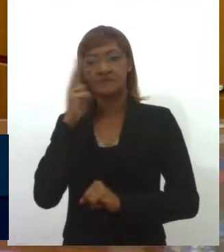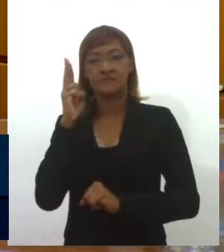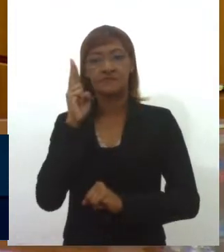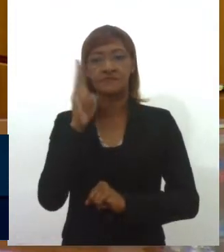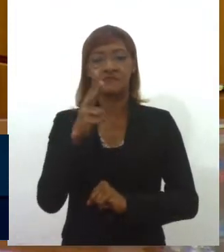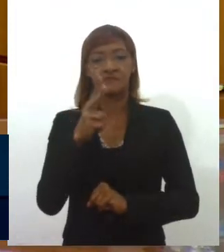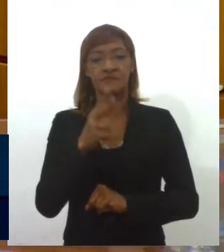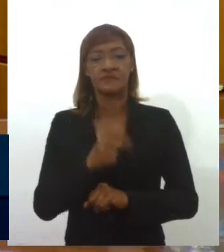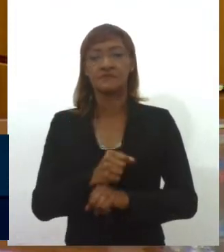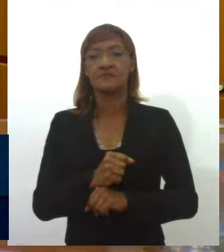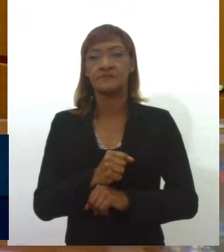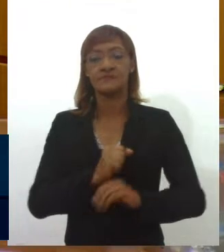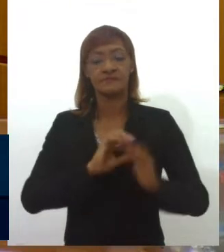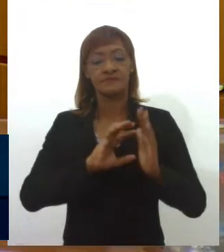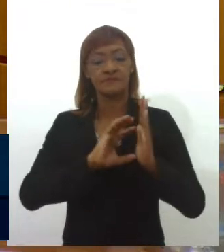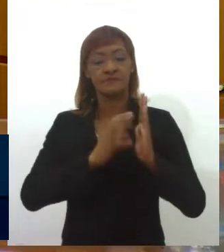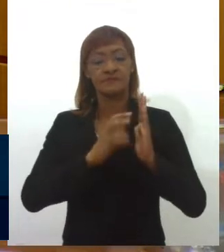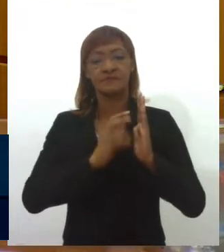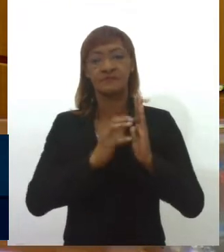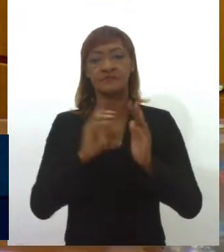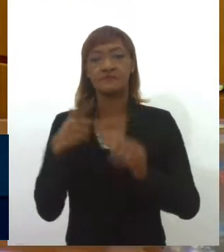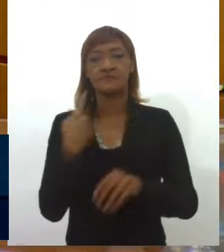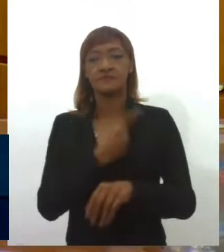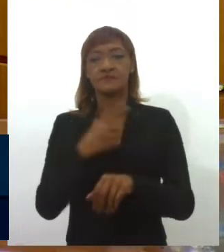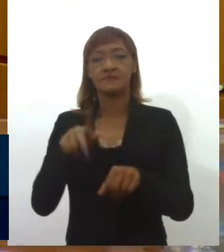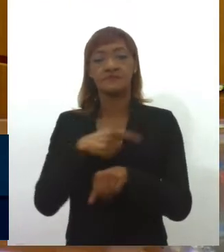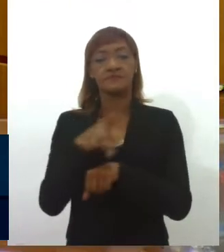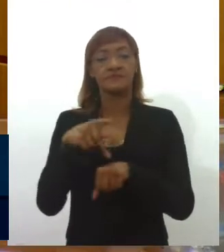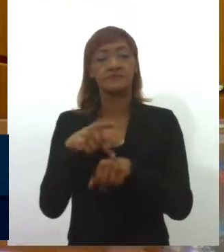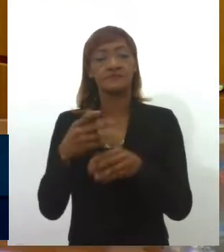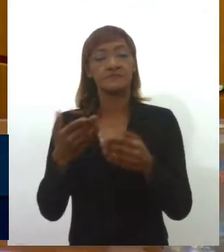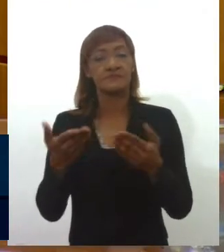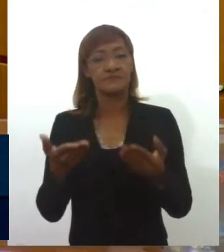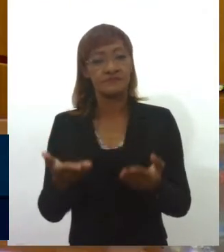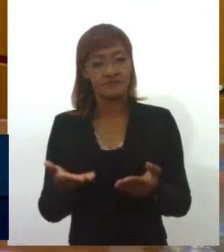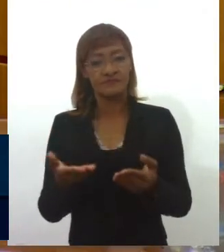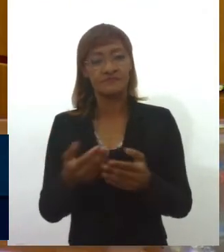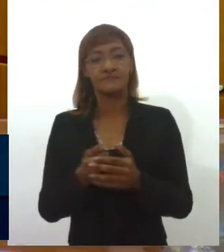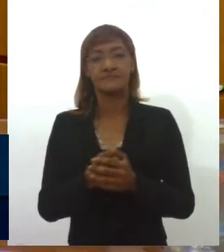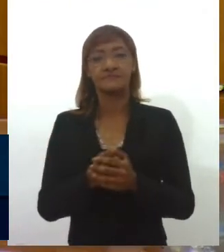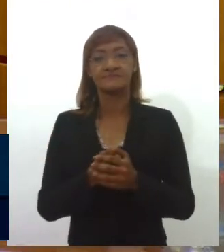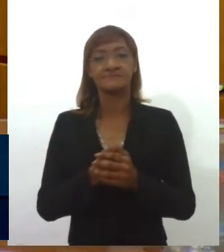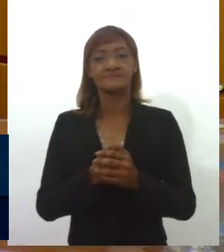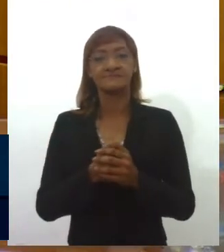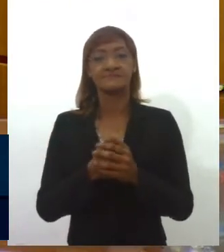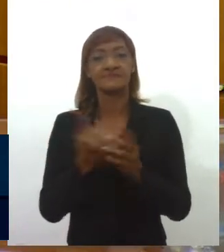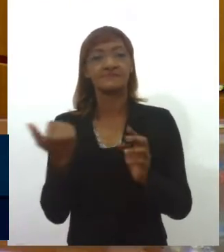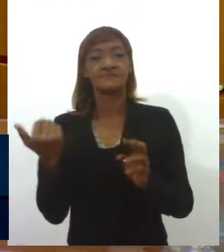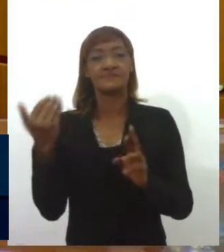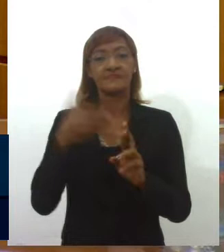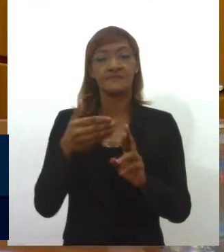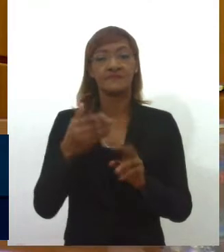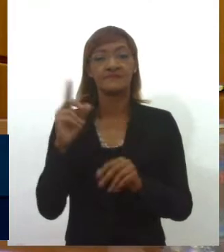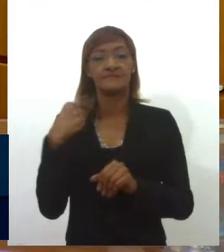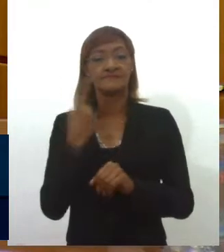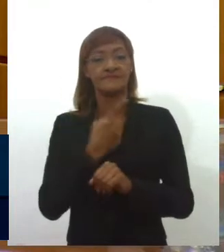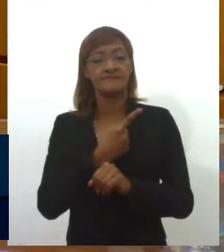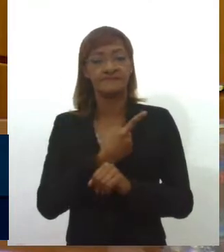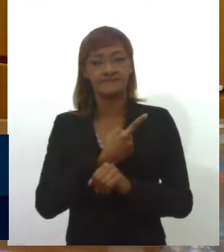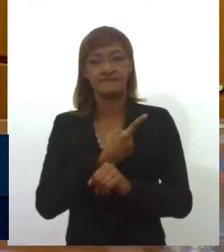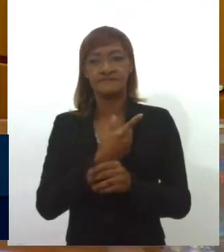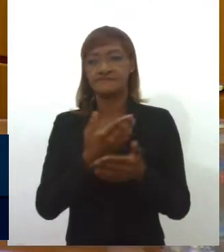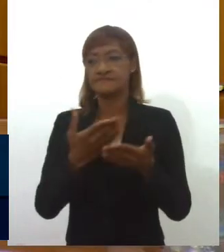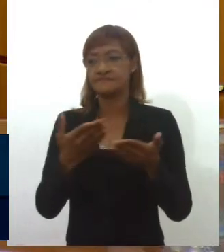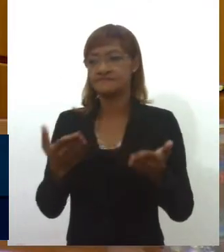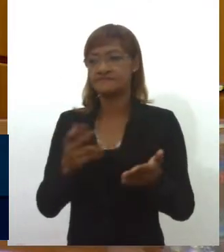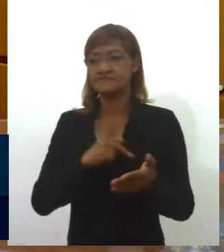partidária no nosso país. É uma referência de partido de esquerda para todos nós. Não apenas nós que somos do